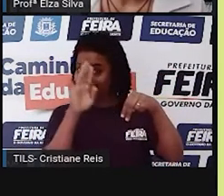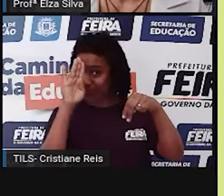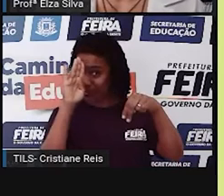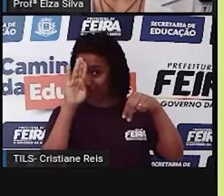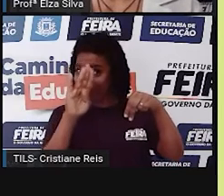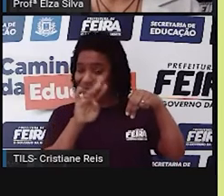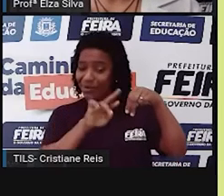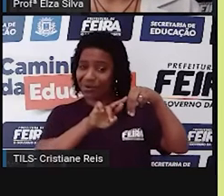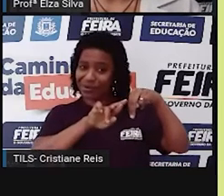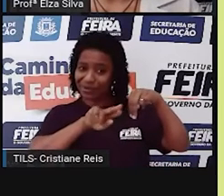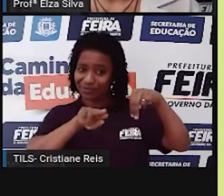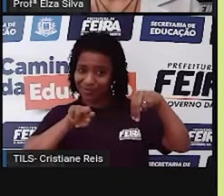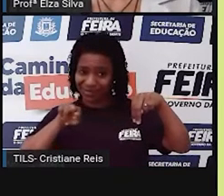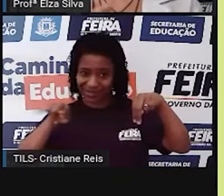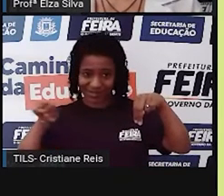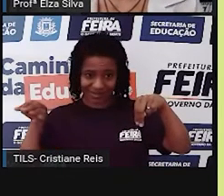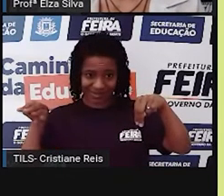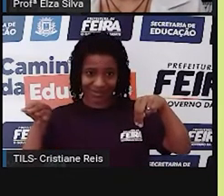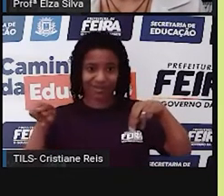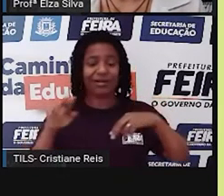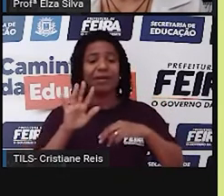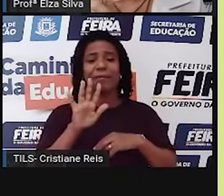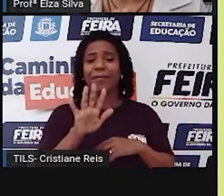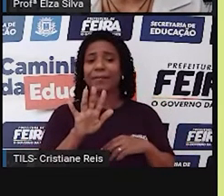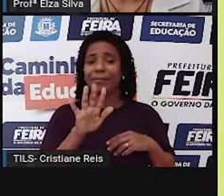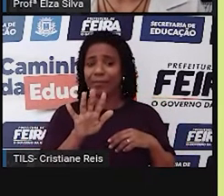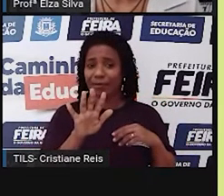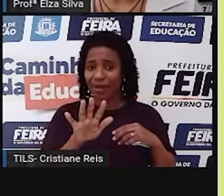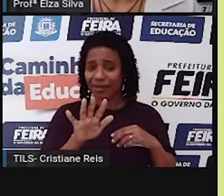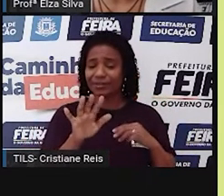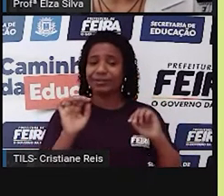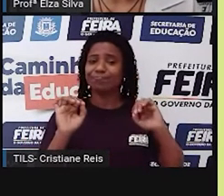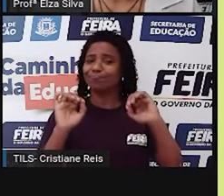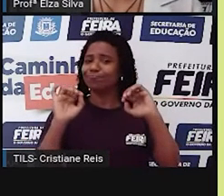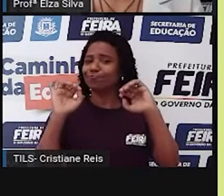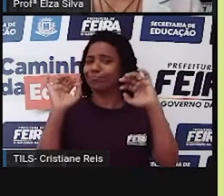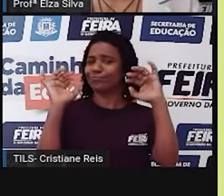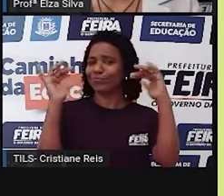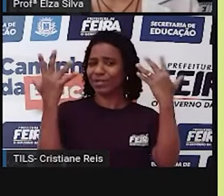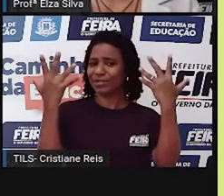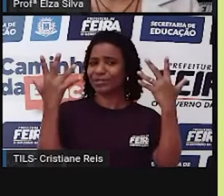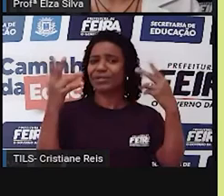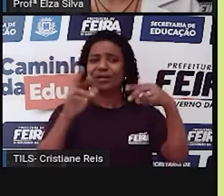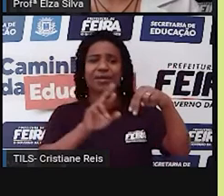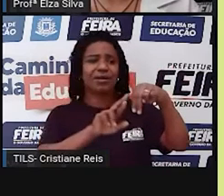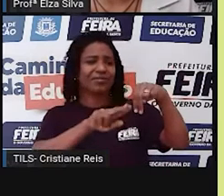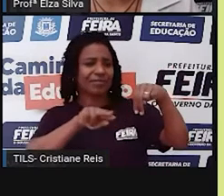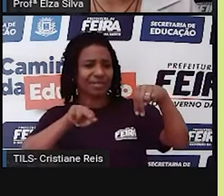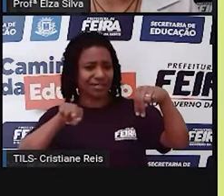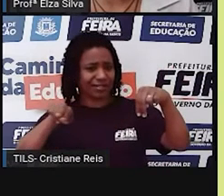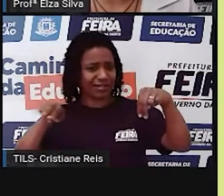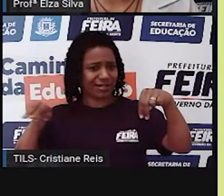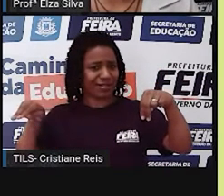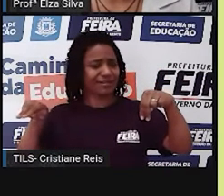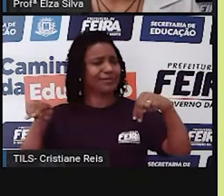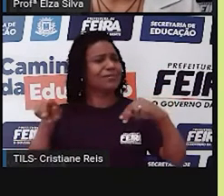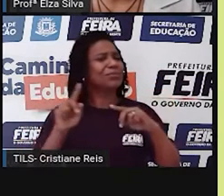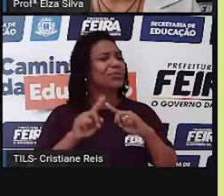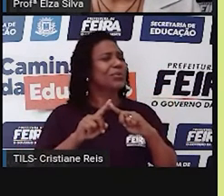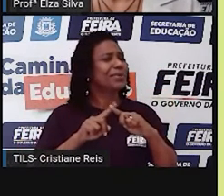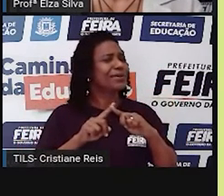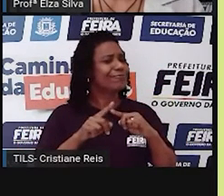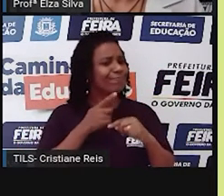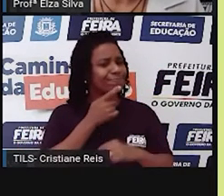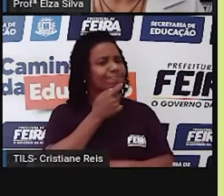falar da diversidade. Mas ele está pedindo para você comemorar a diversidade. Por que será que ele te pede para comemorar a diversidade?